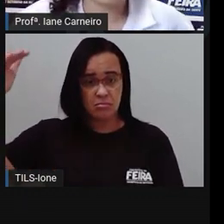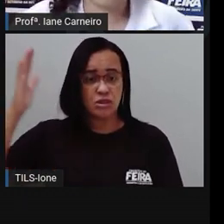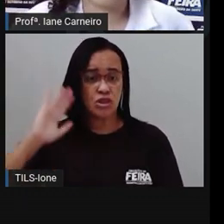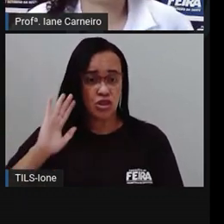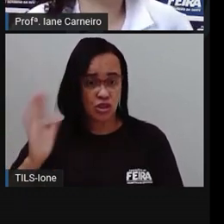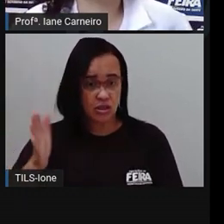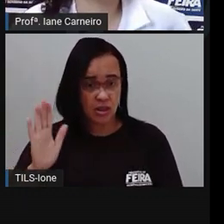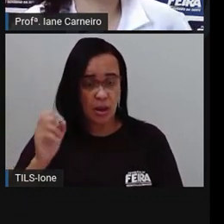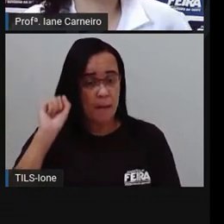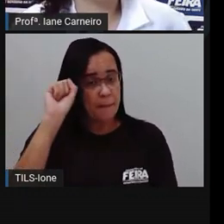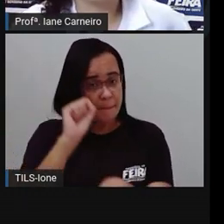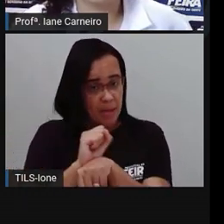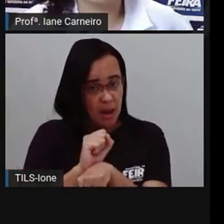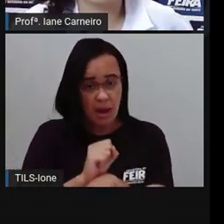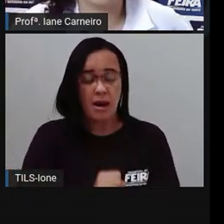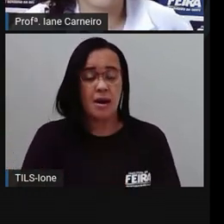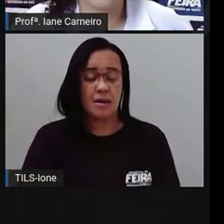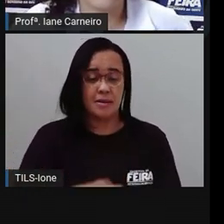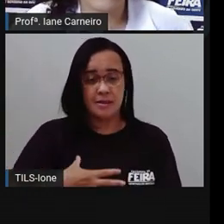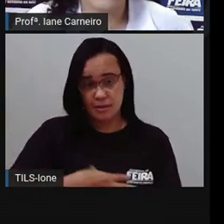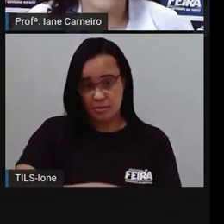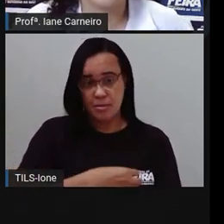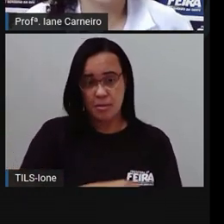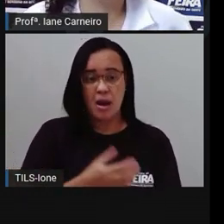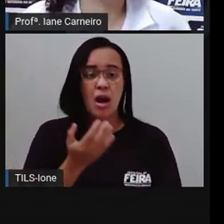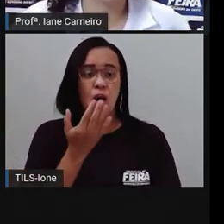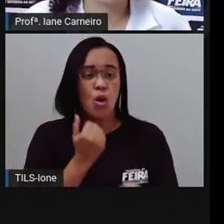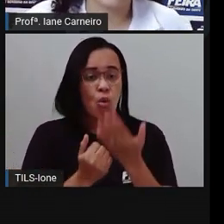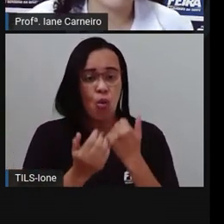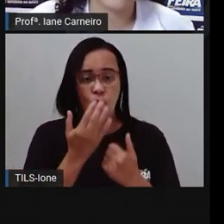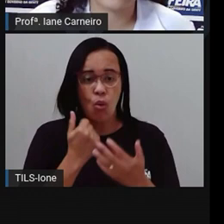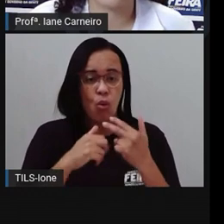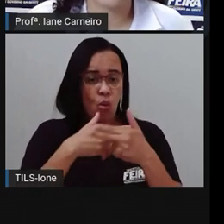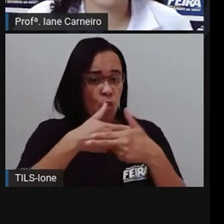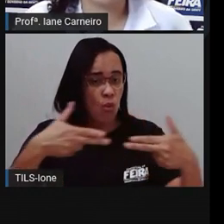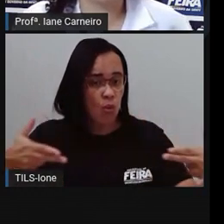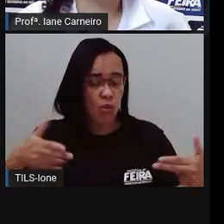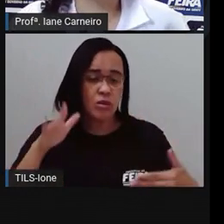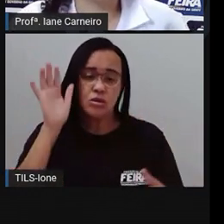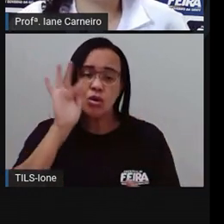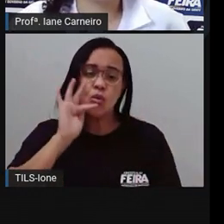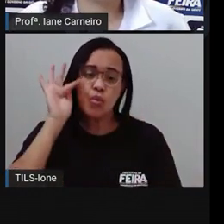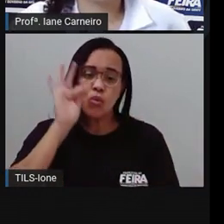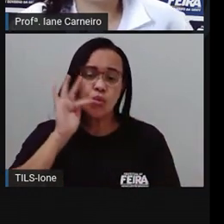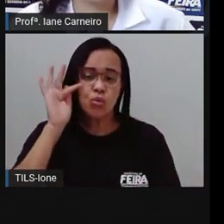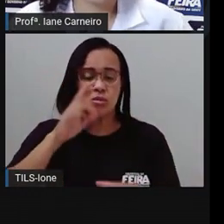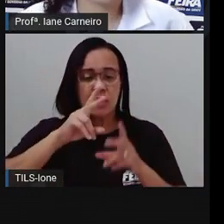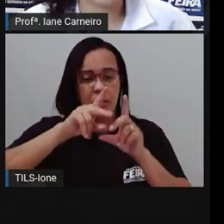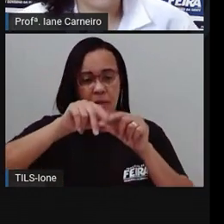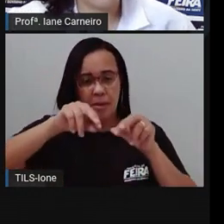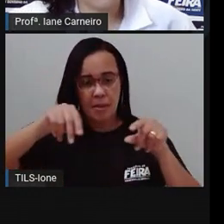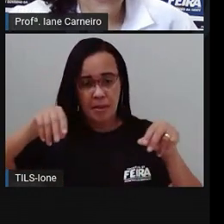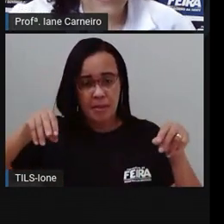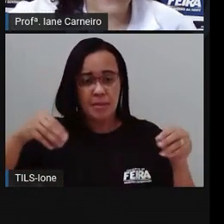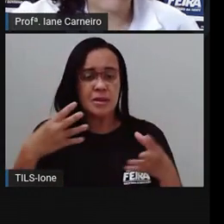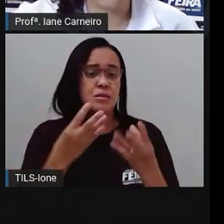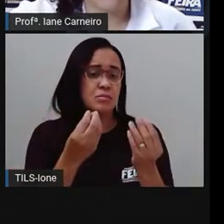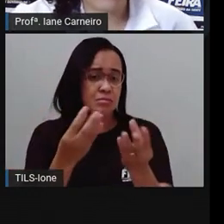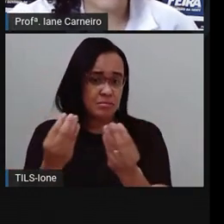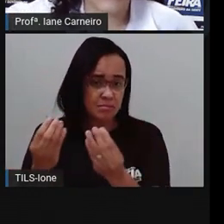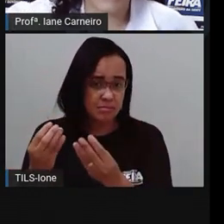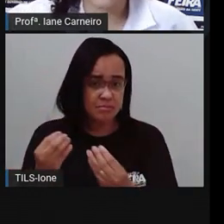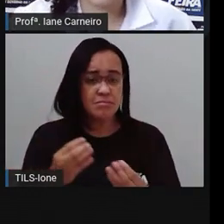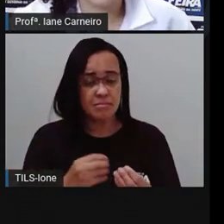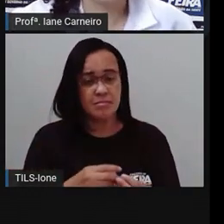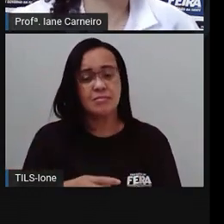ele para de mamar da mãe, ele se alimenta de frutas e sementes, tá joia? E ele aqui, ó, anda tanto de